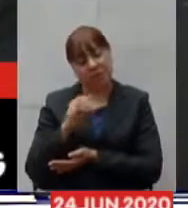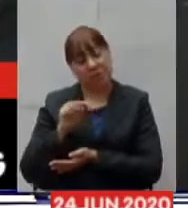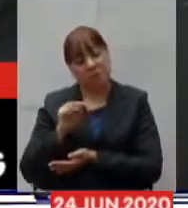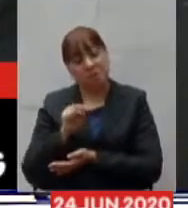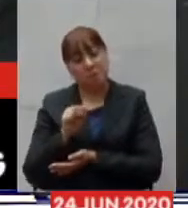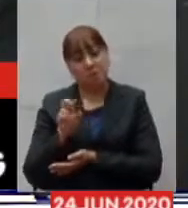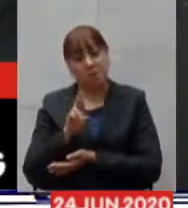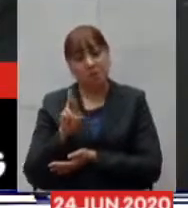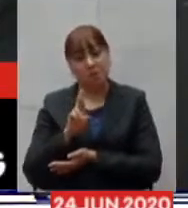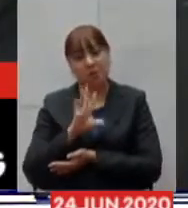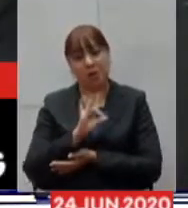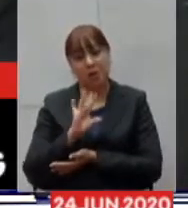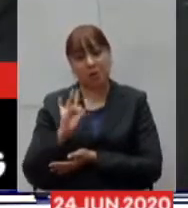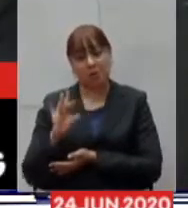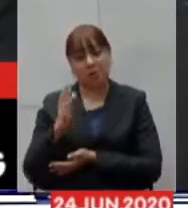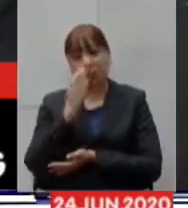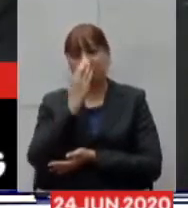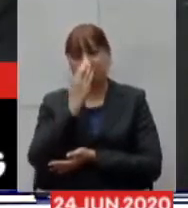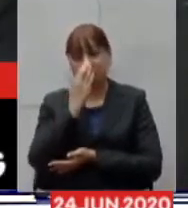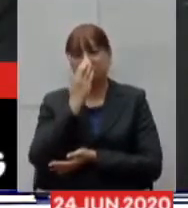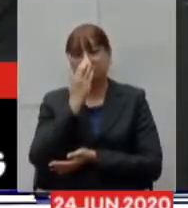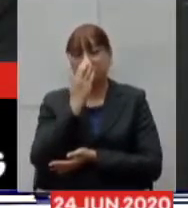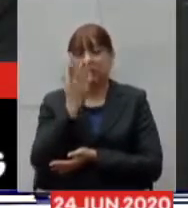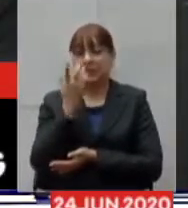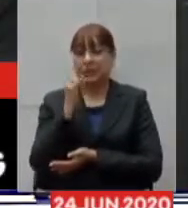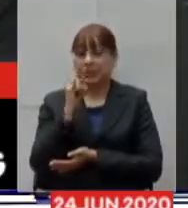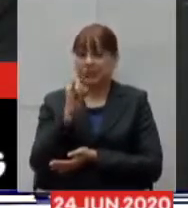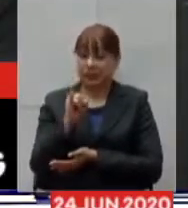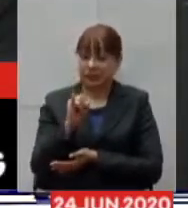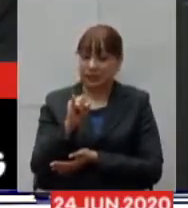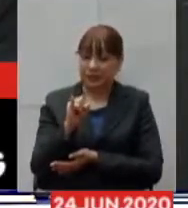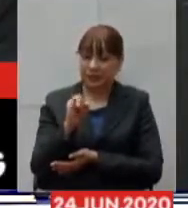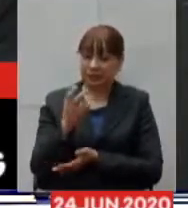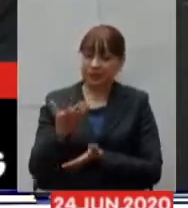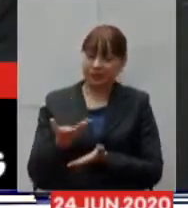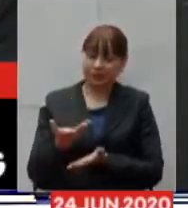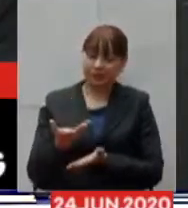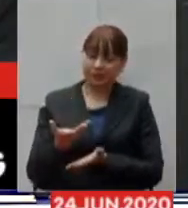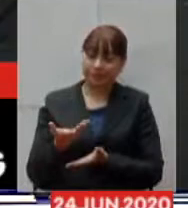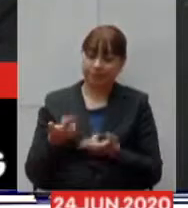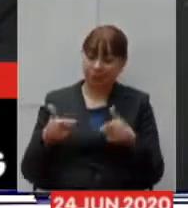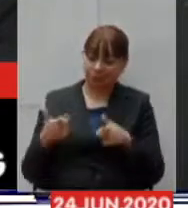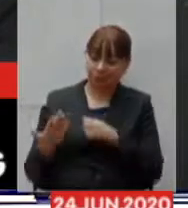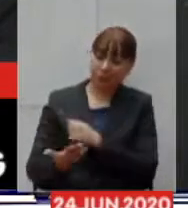se efetivamente não fosse esse trabalho importante de achatar a curva